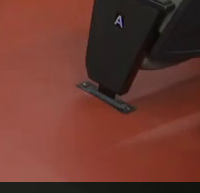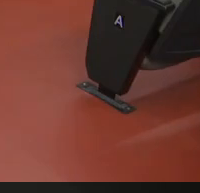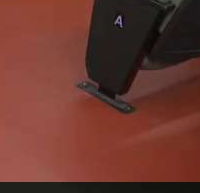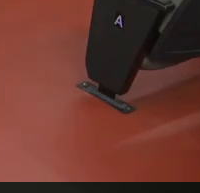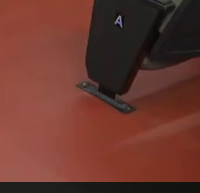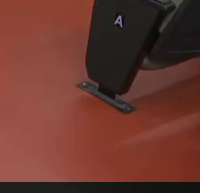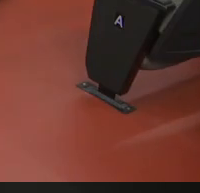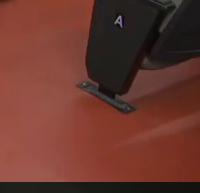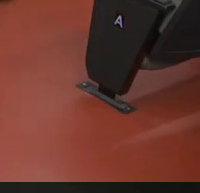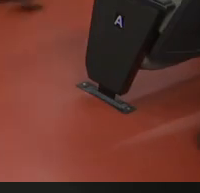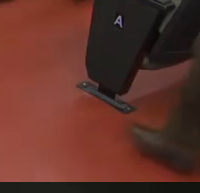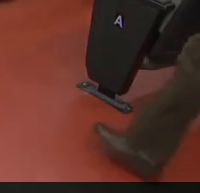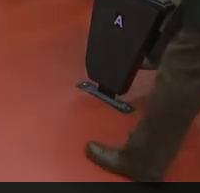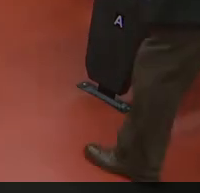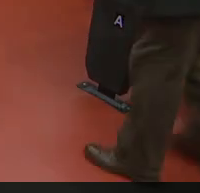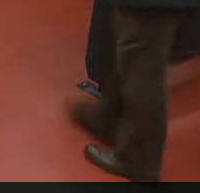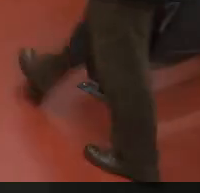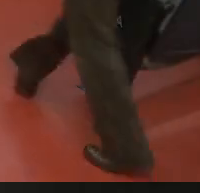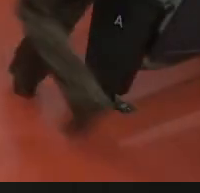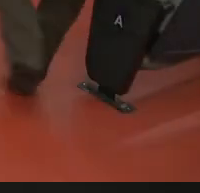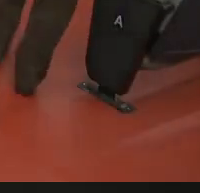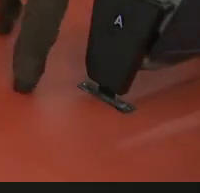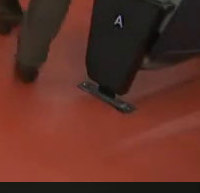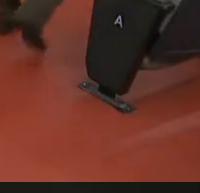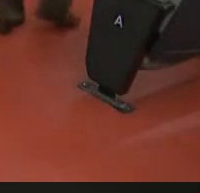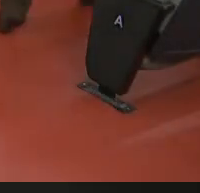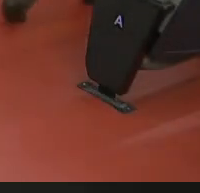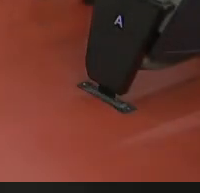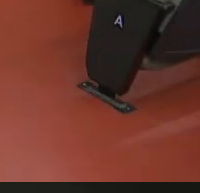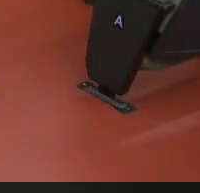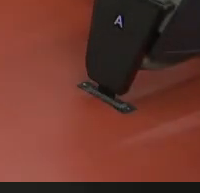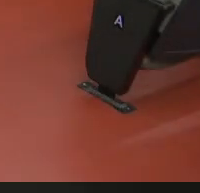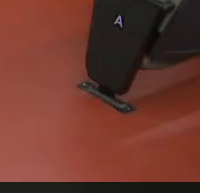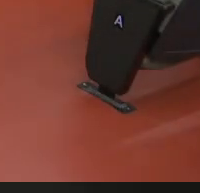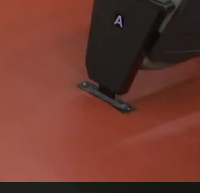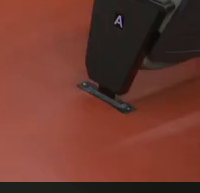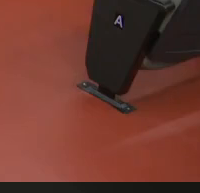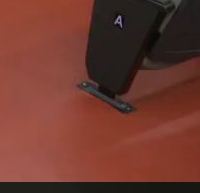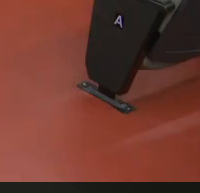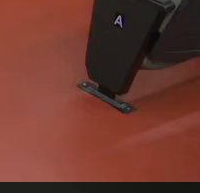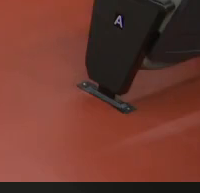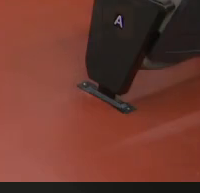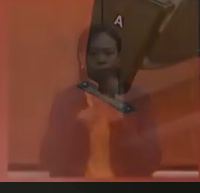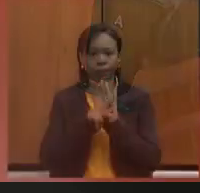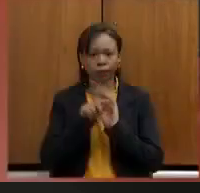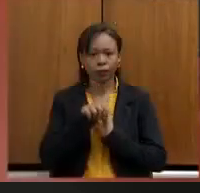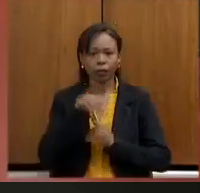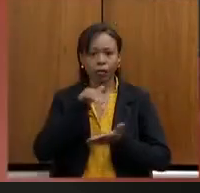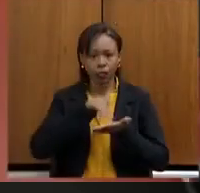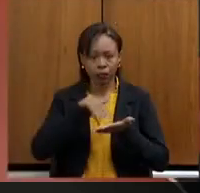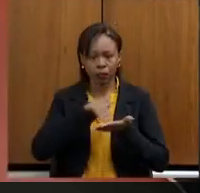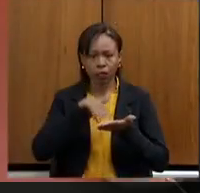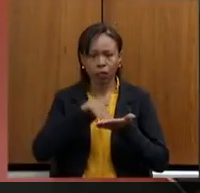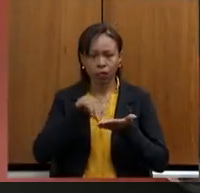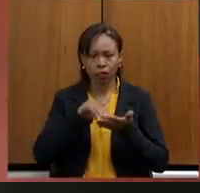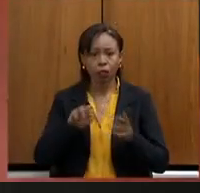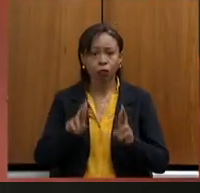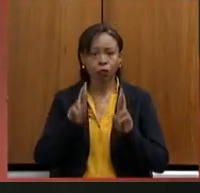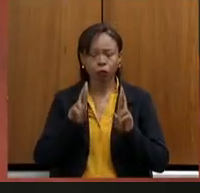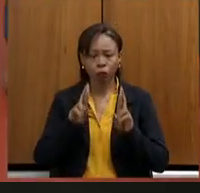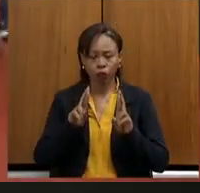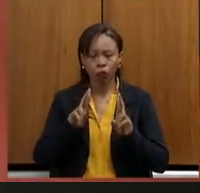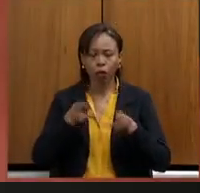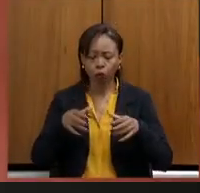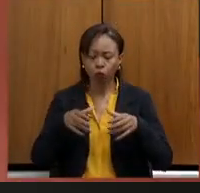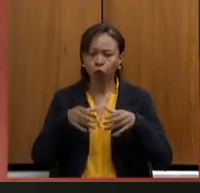atividades, pela sua condução à frente da Secretaria de Estado de Meio Ambiente. Essa comissão tem acompanhado